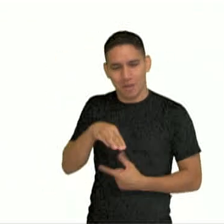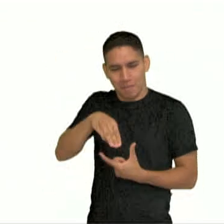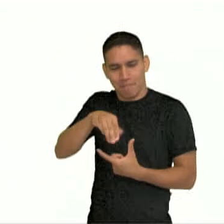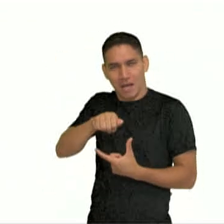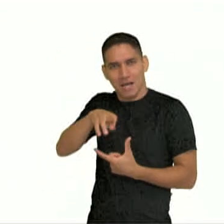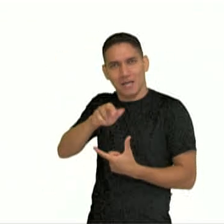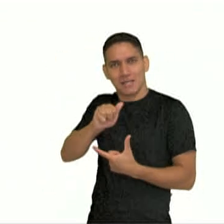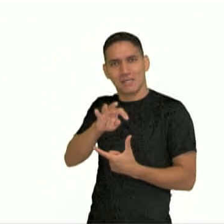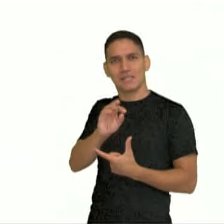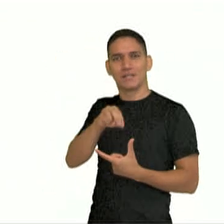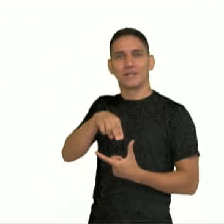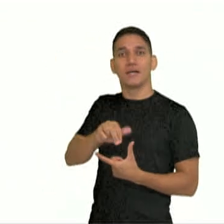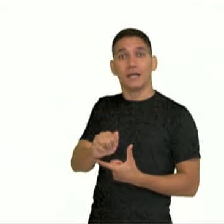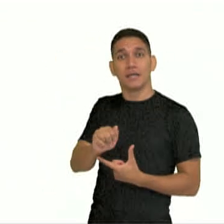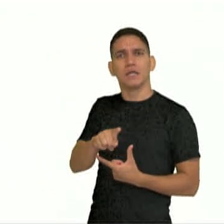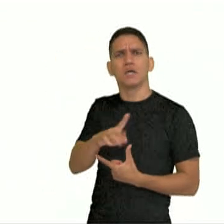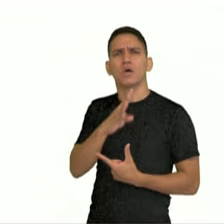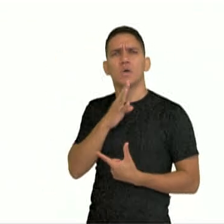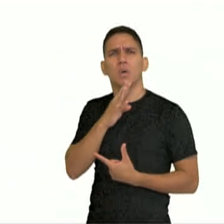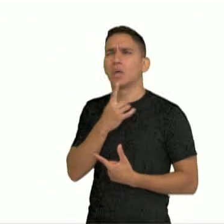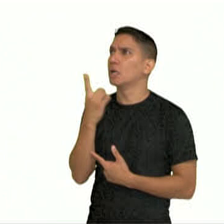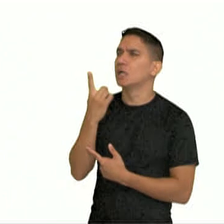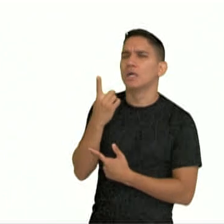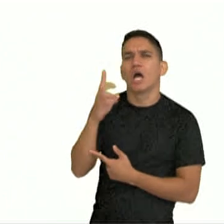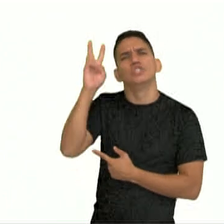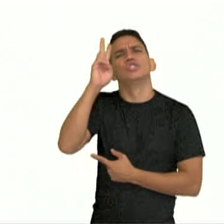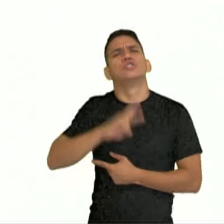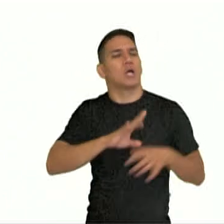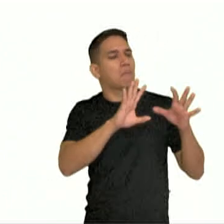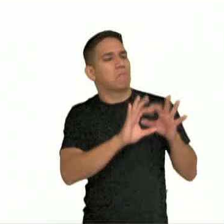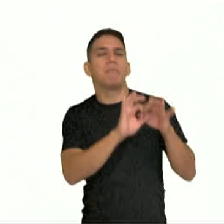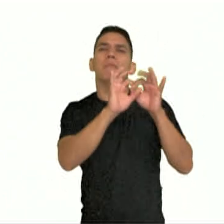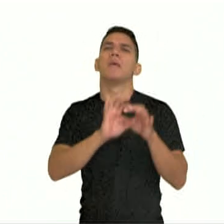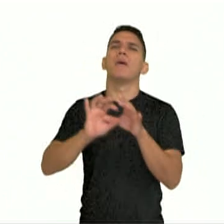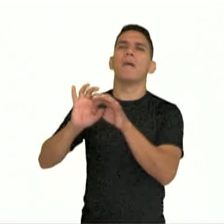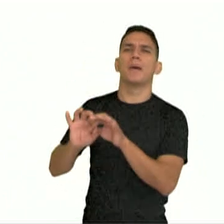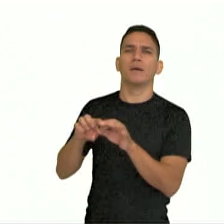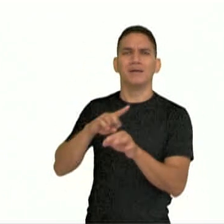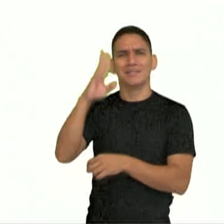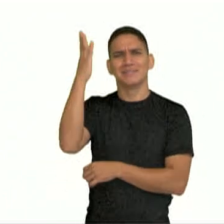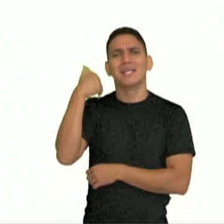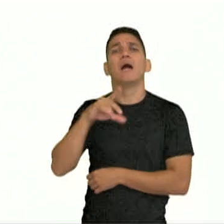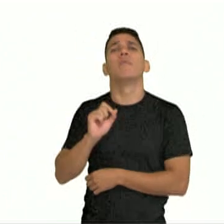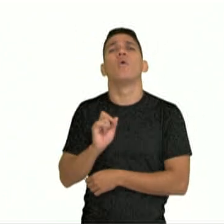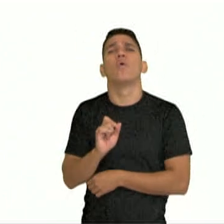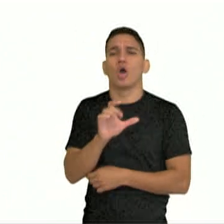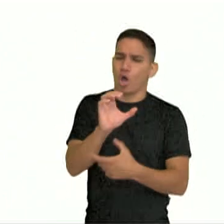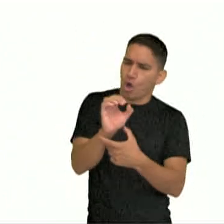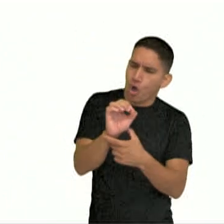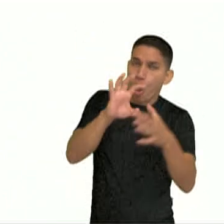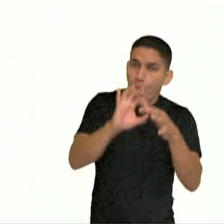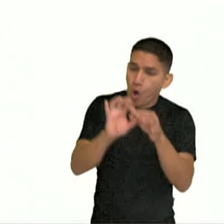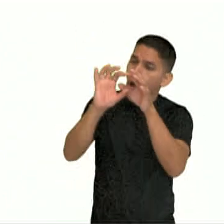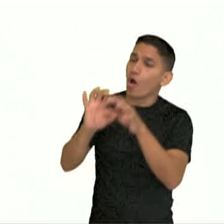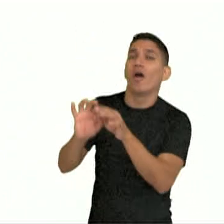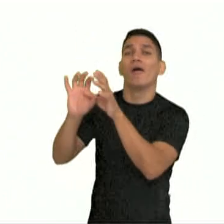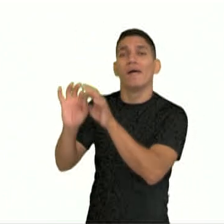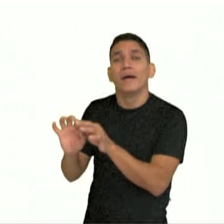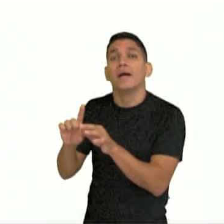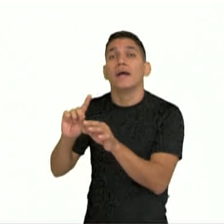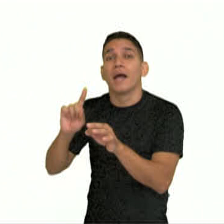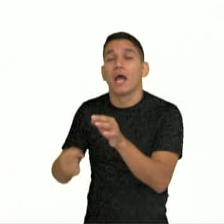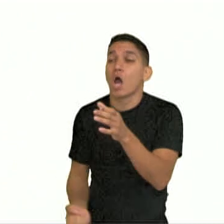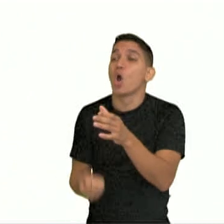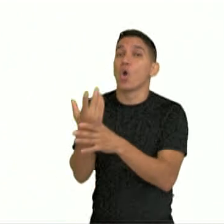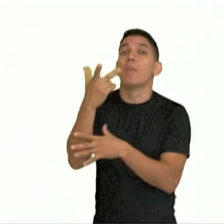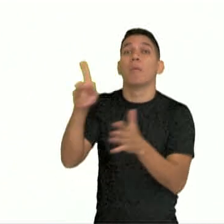Você conhece a história das Olimpíadas? Você sabia que as Olimpíadas foram iniciadas